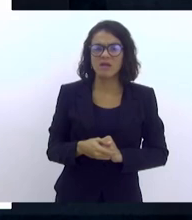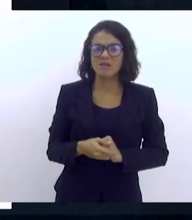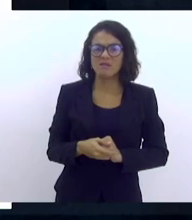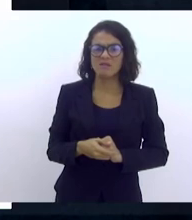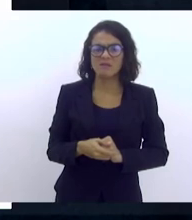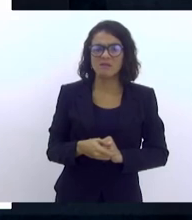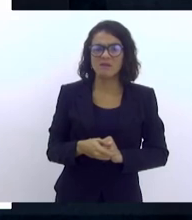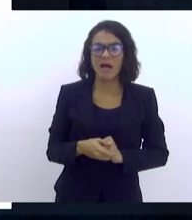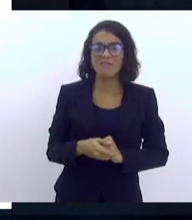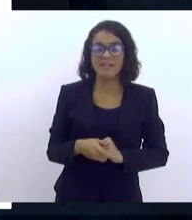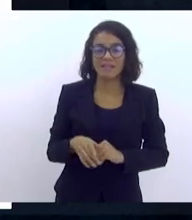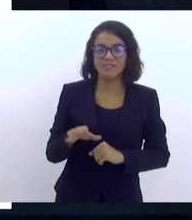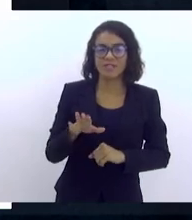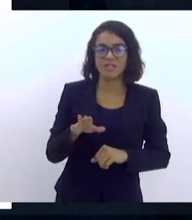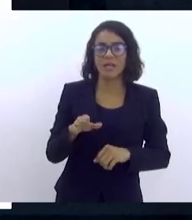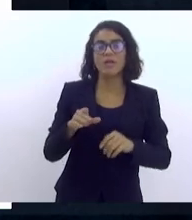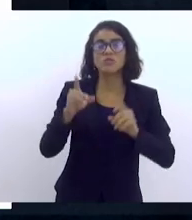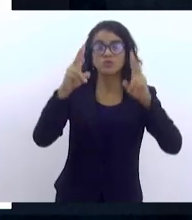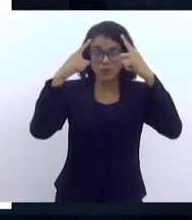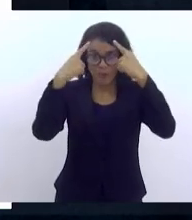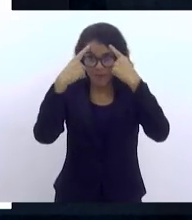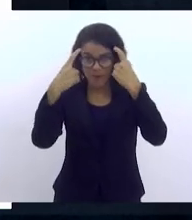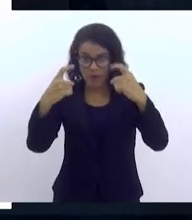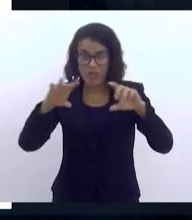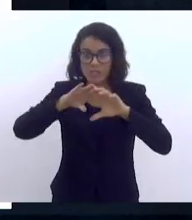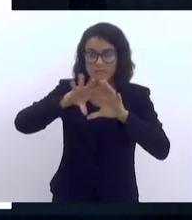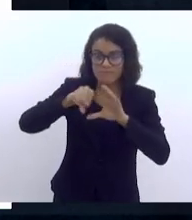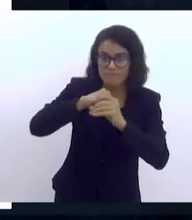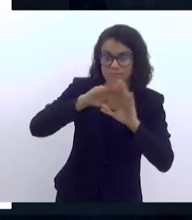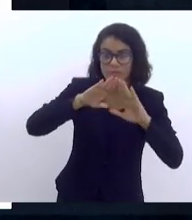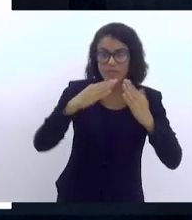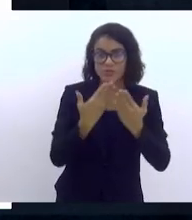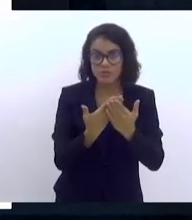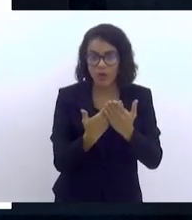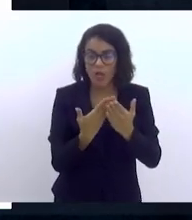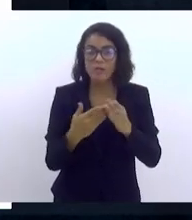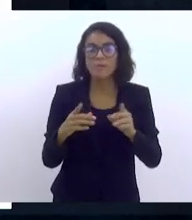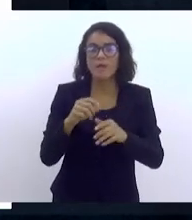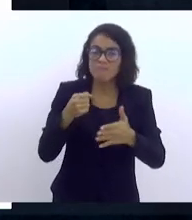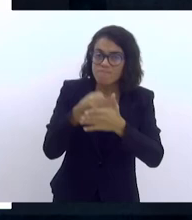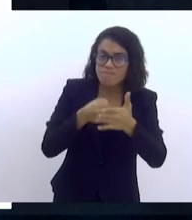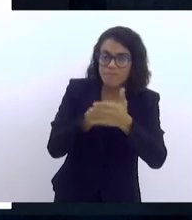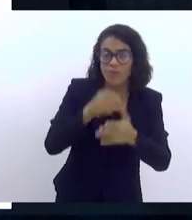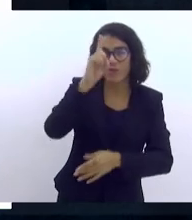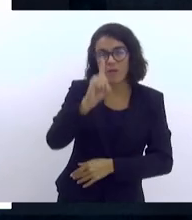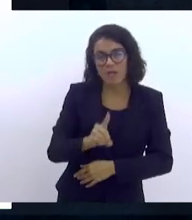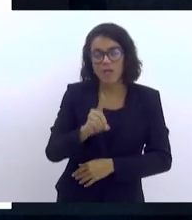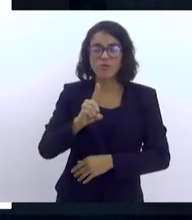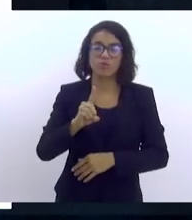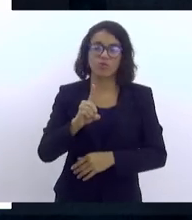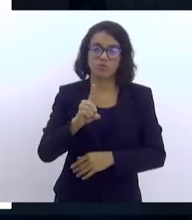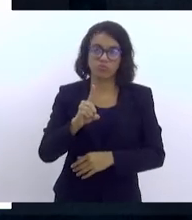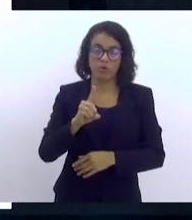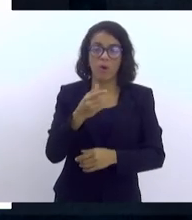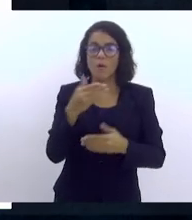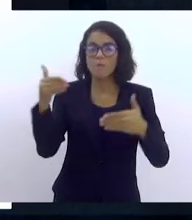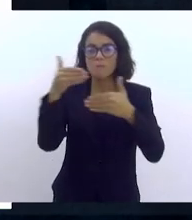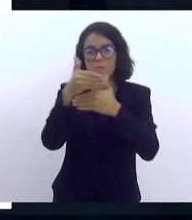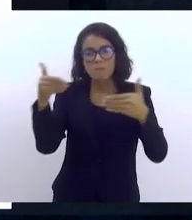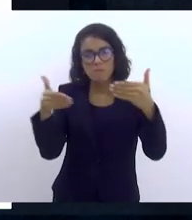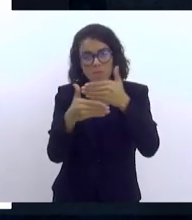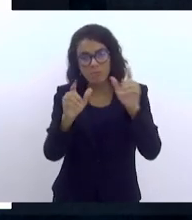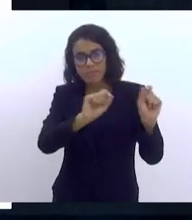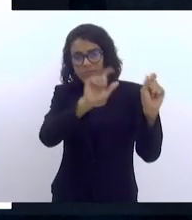Prevenção à Resposta às Violências na Escola, Campanha Nacional pelo Direito à Educação. Próximo slide, por favor.